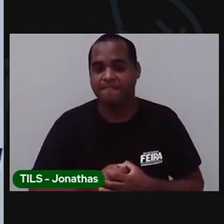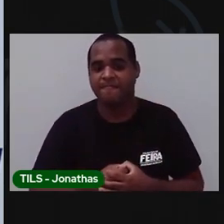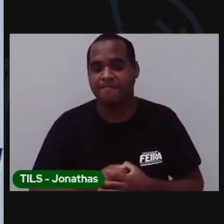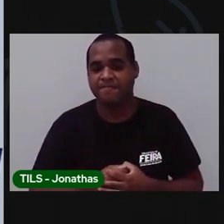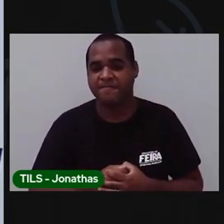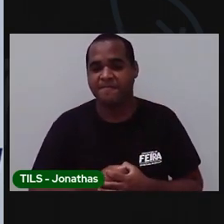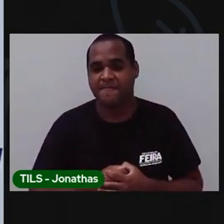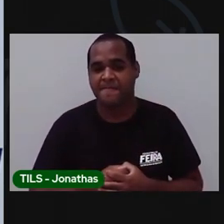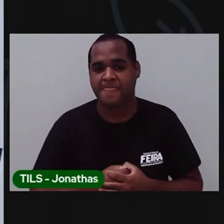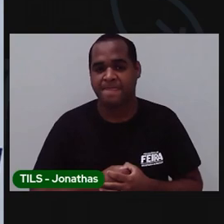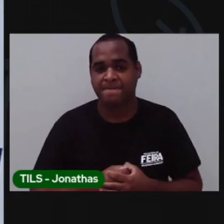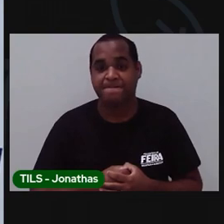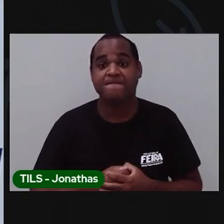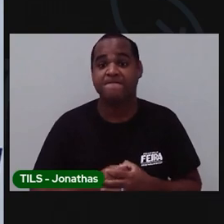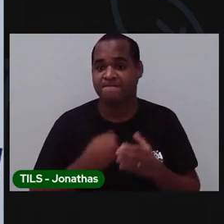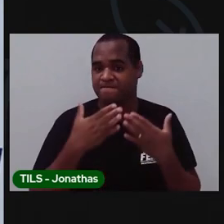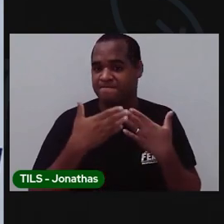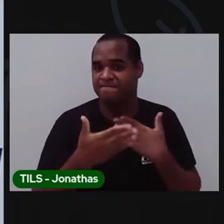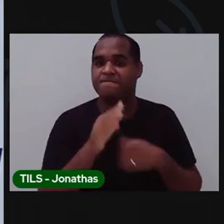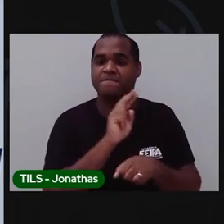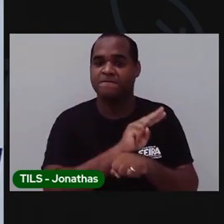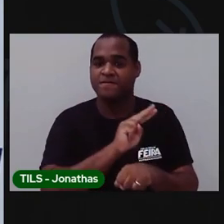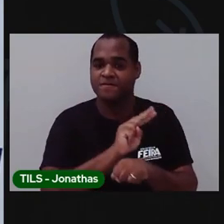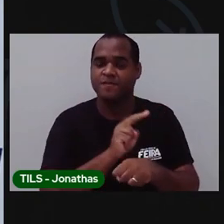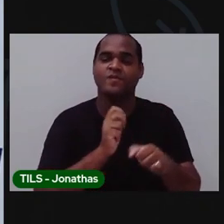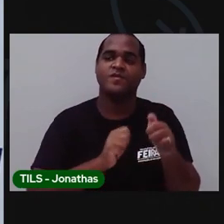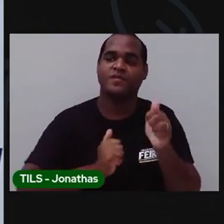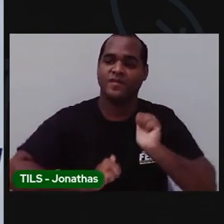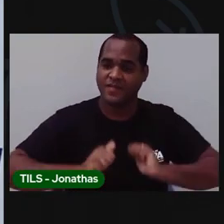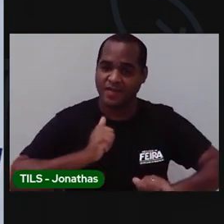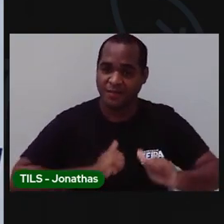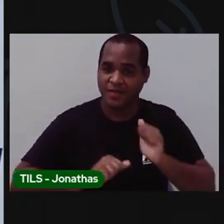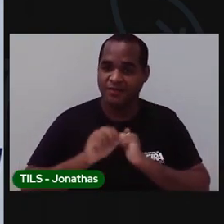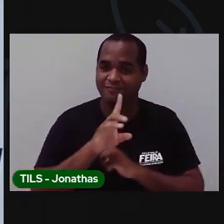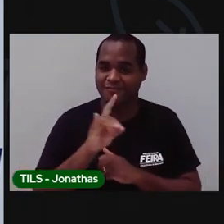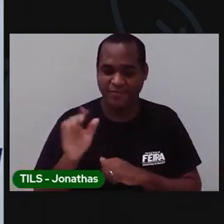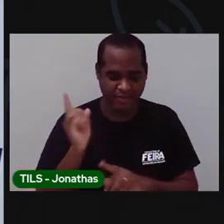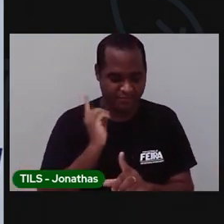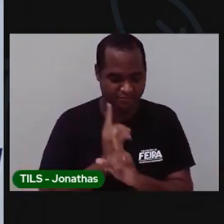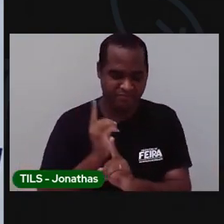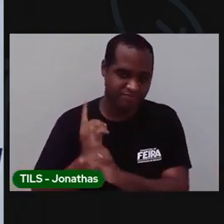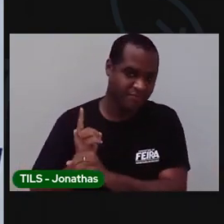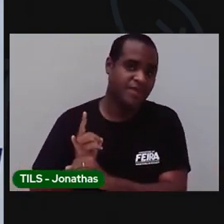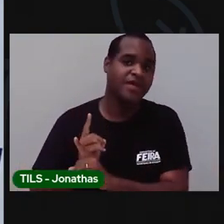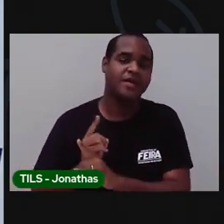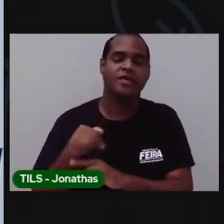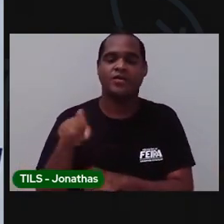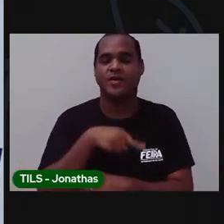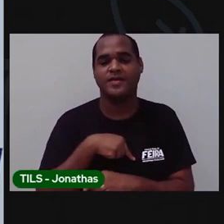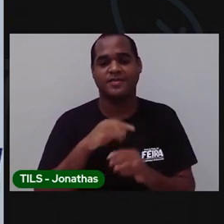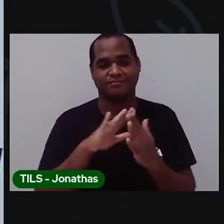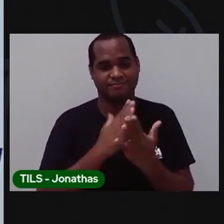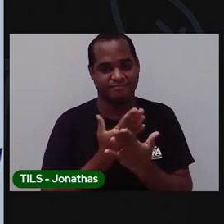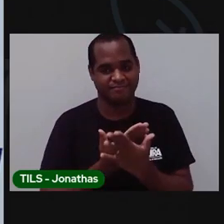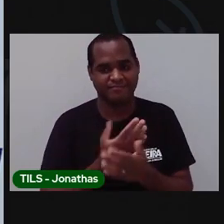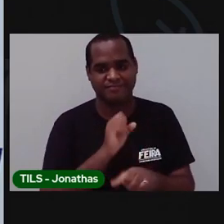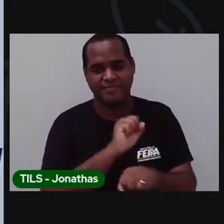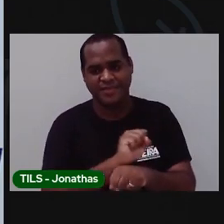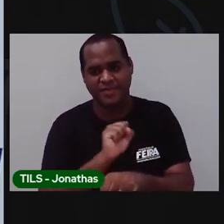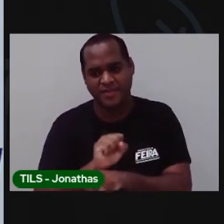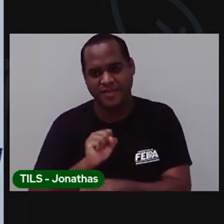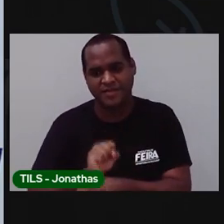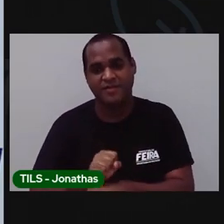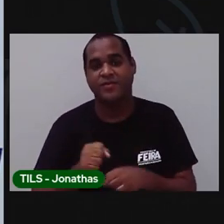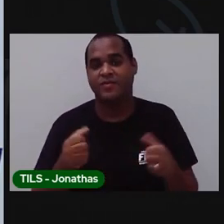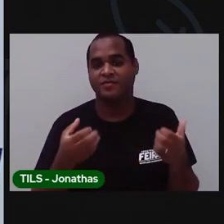Esperando o dia das voltas às aulas. Da gente poder estar na escola. Um aguardando pelo outro.